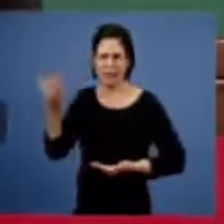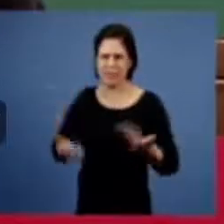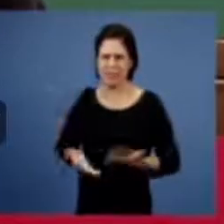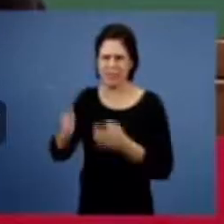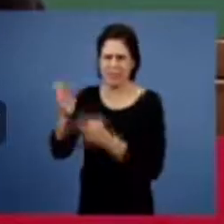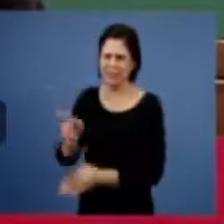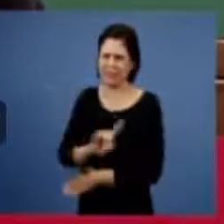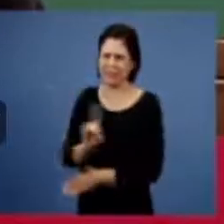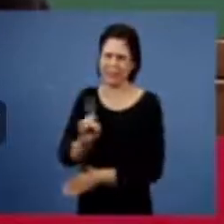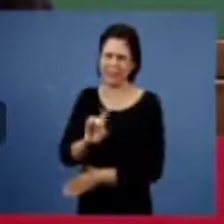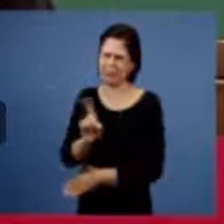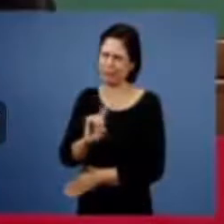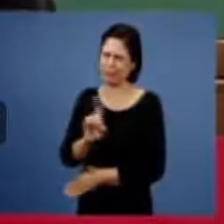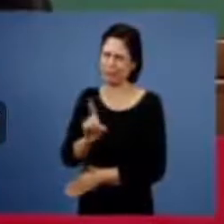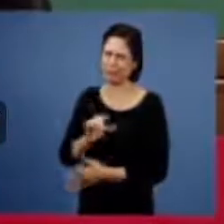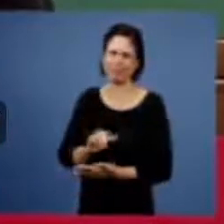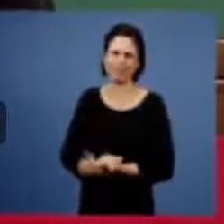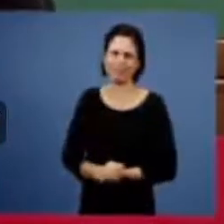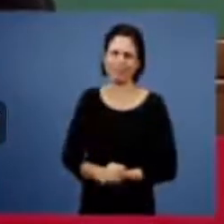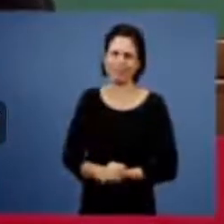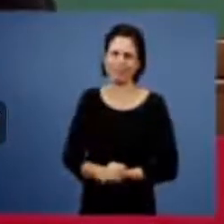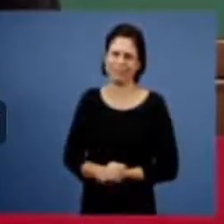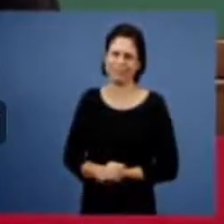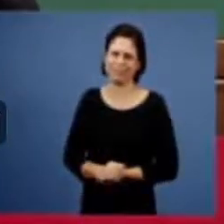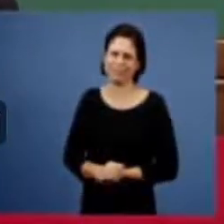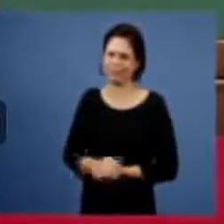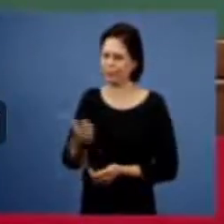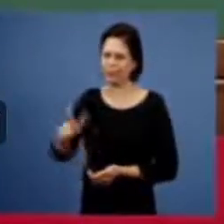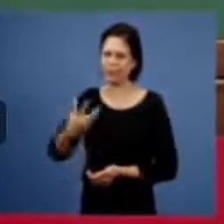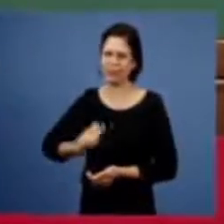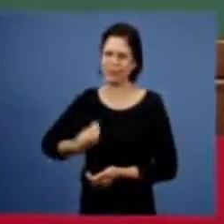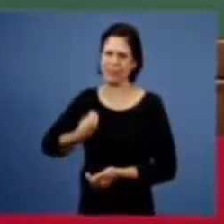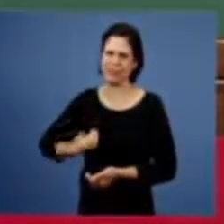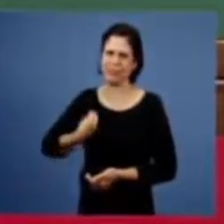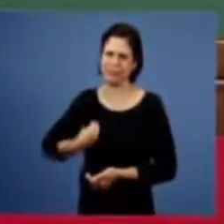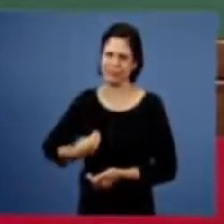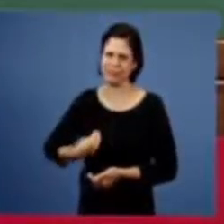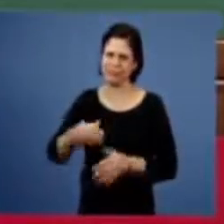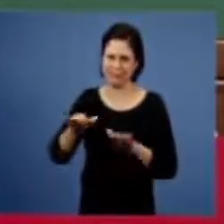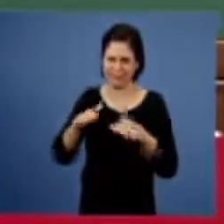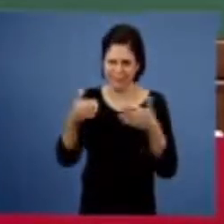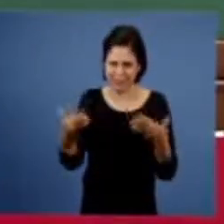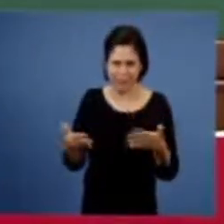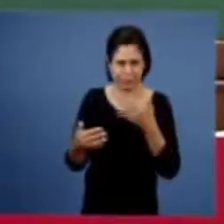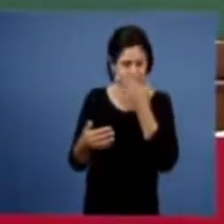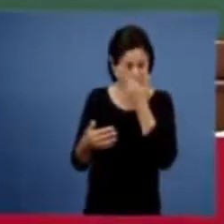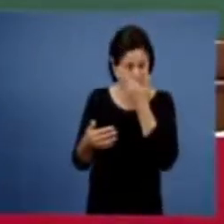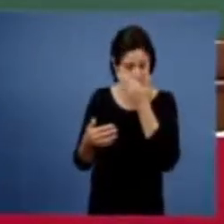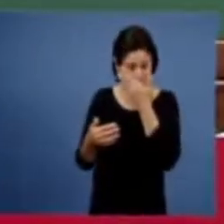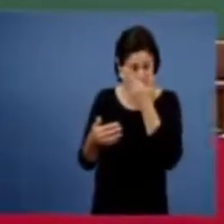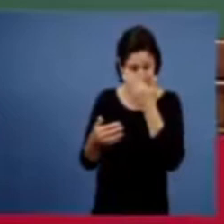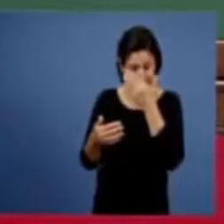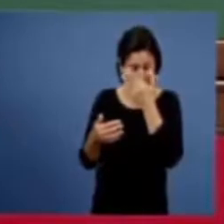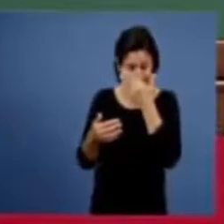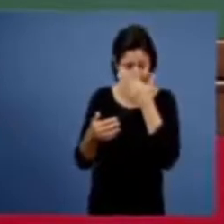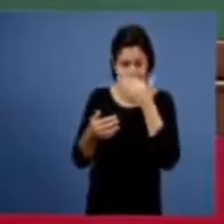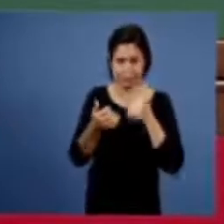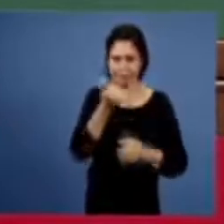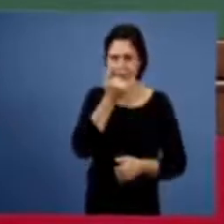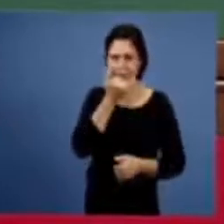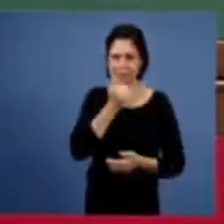nessa igreja nasce morto sem vida agora vamos ao caso da é